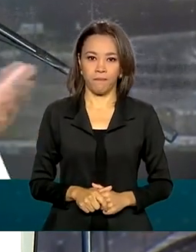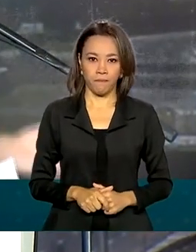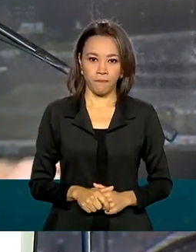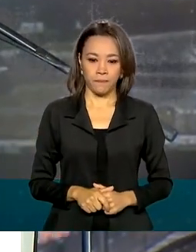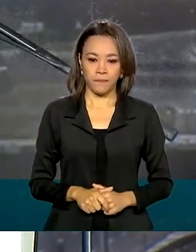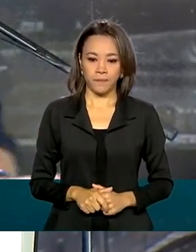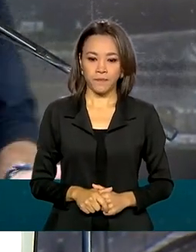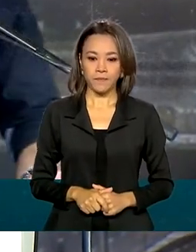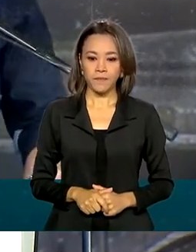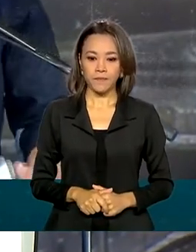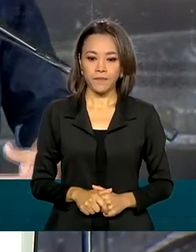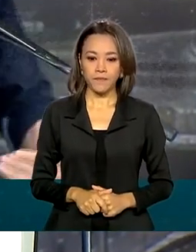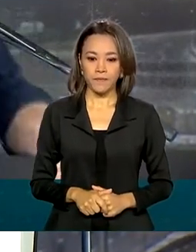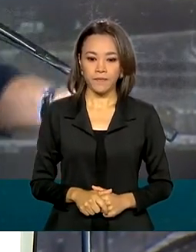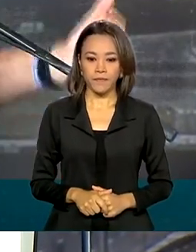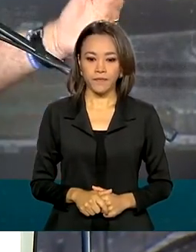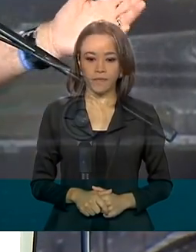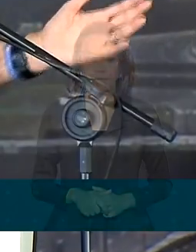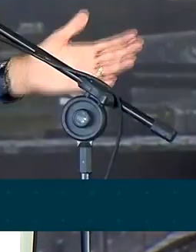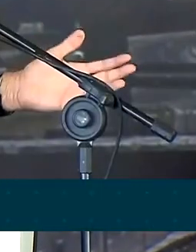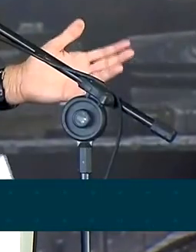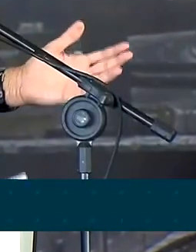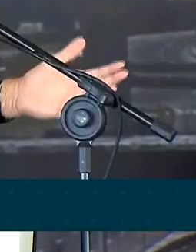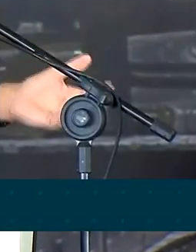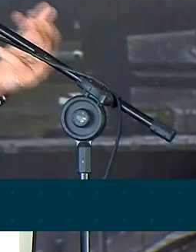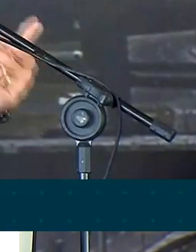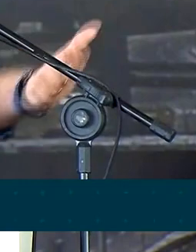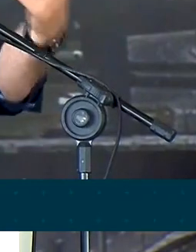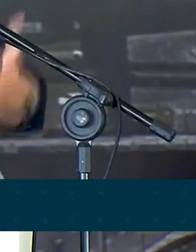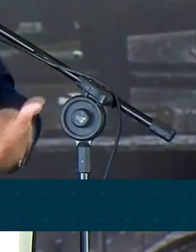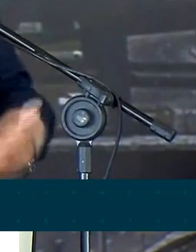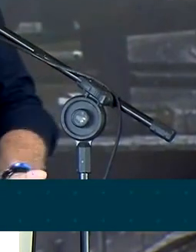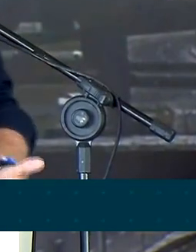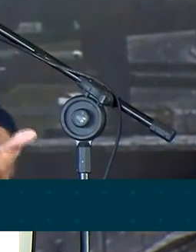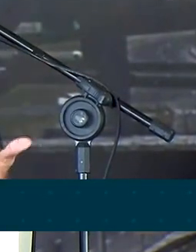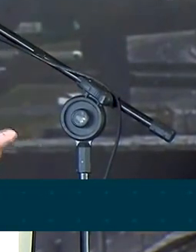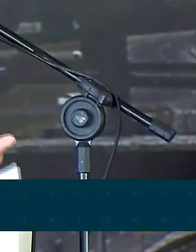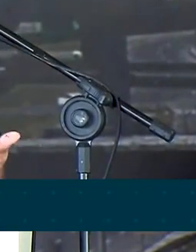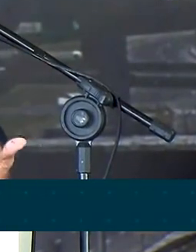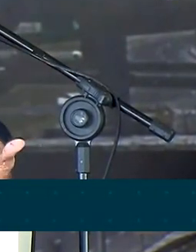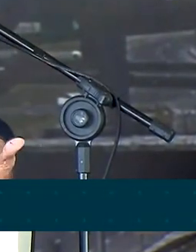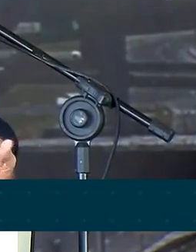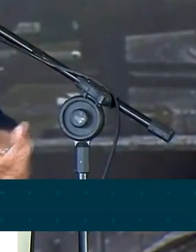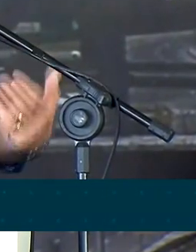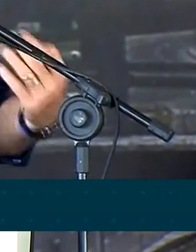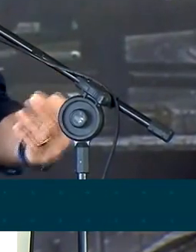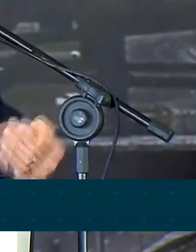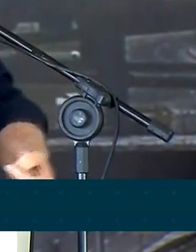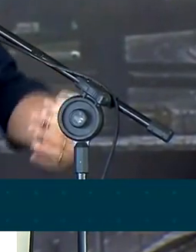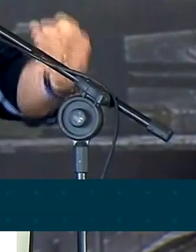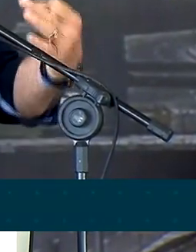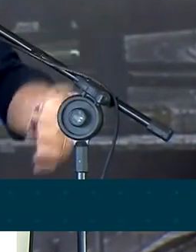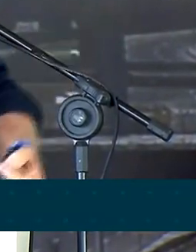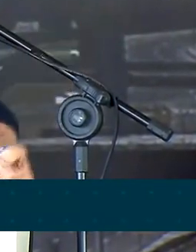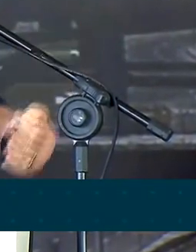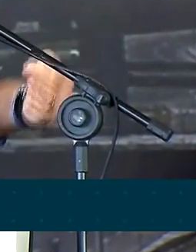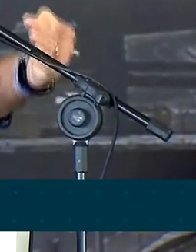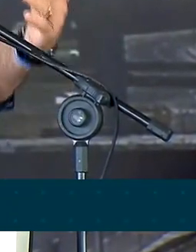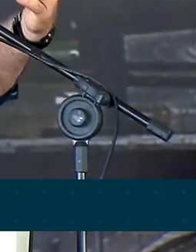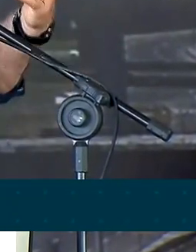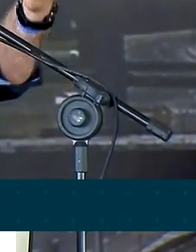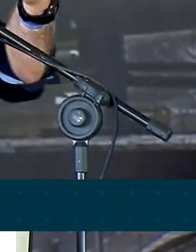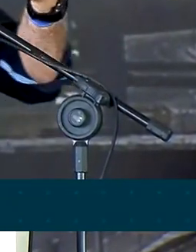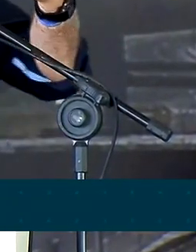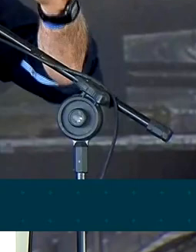obra que não começou conosco. Como a grande maioria das obras não começaram conosco. Mas nós falamos, nós vamos